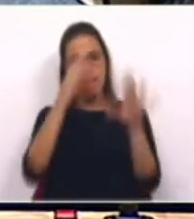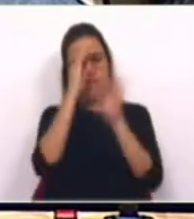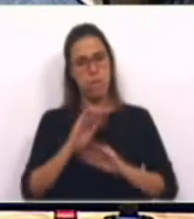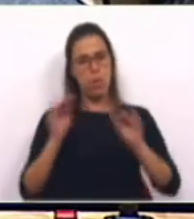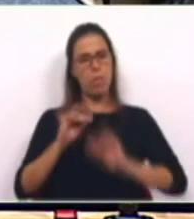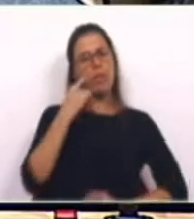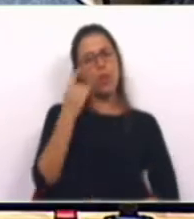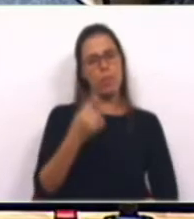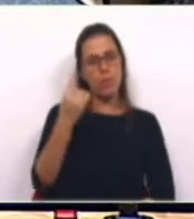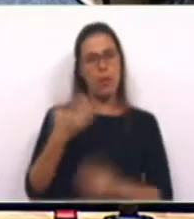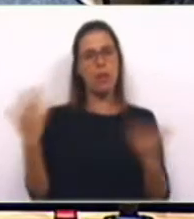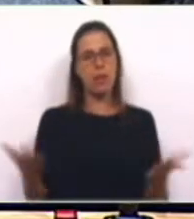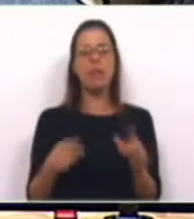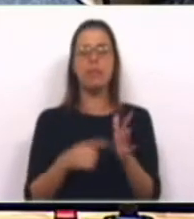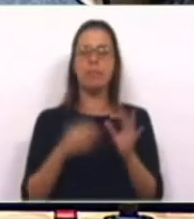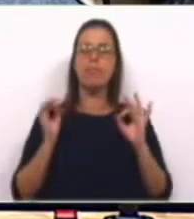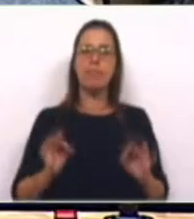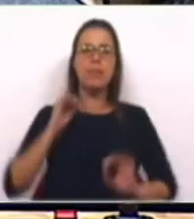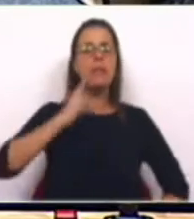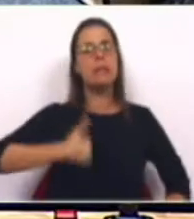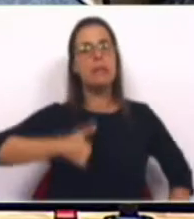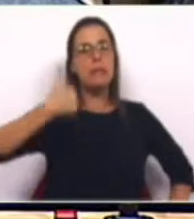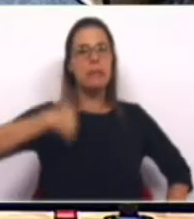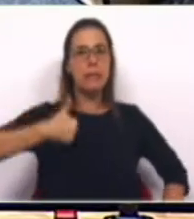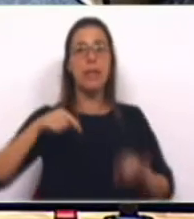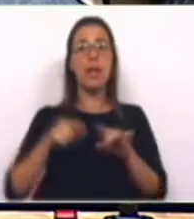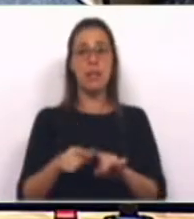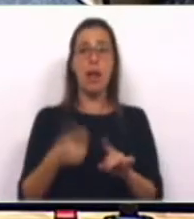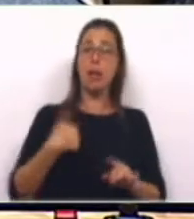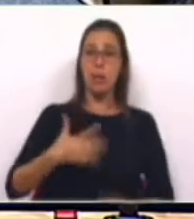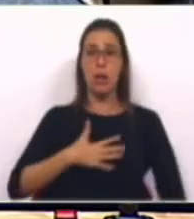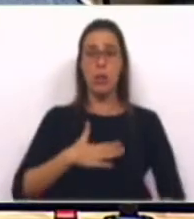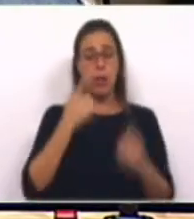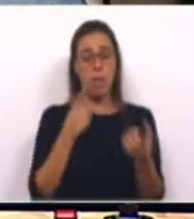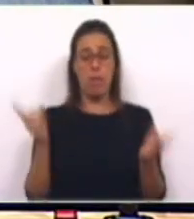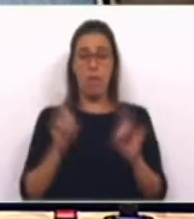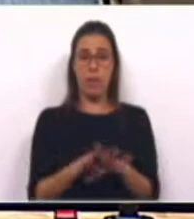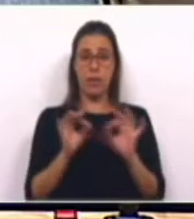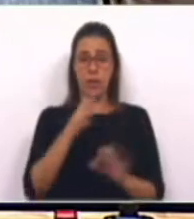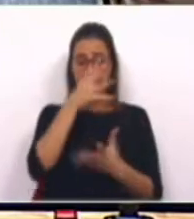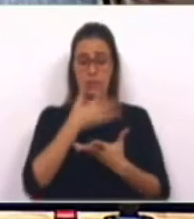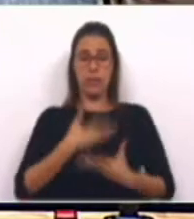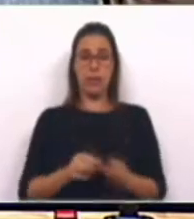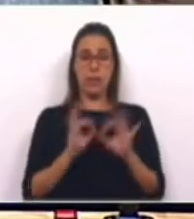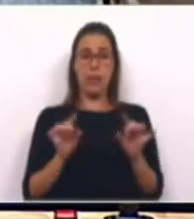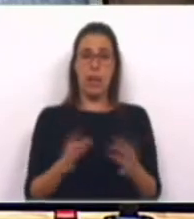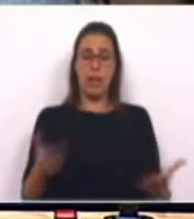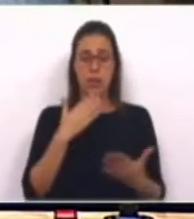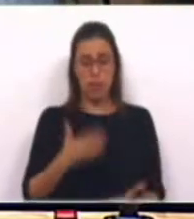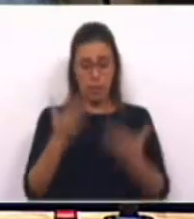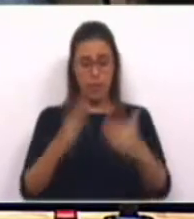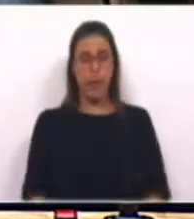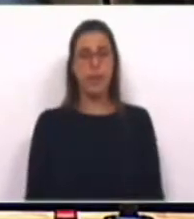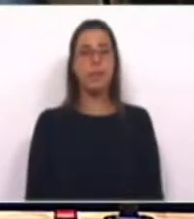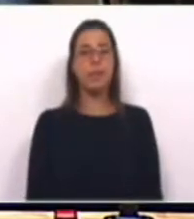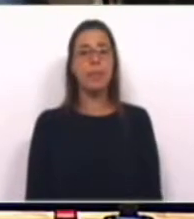formação especializada, são absolutamente essenciais se não quisermos voltar a passar por tragédias como esta. Obrigado.